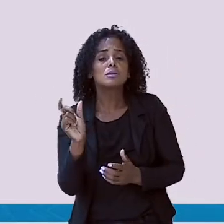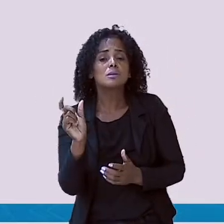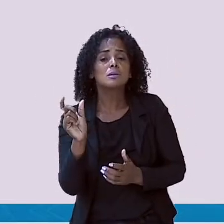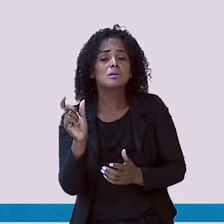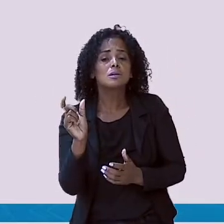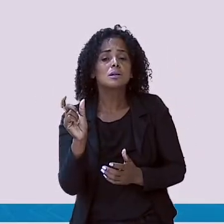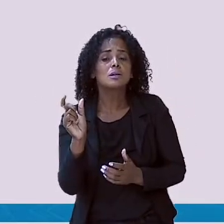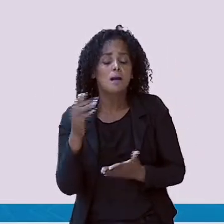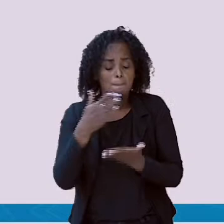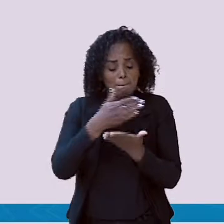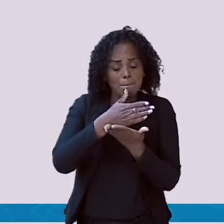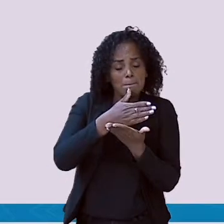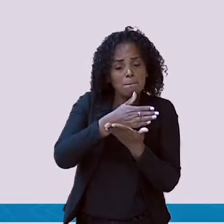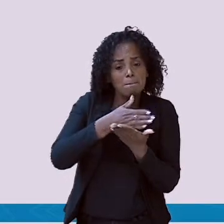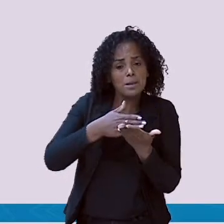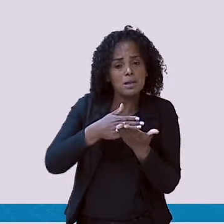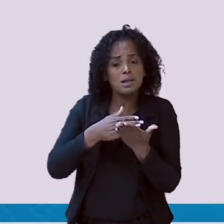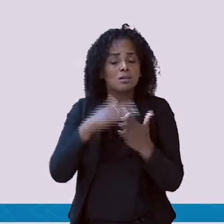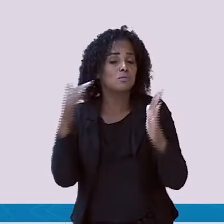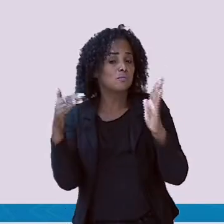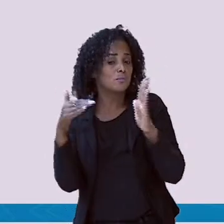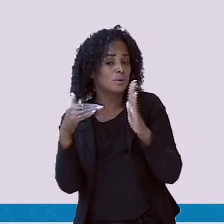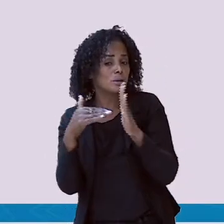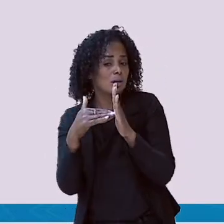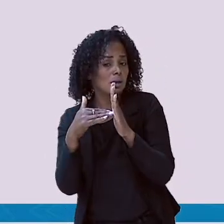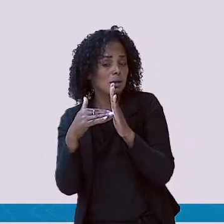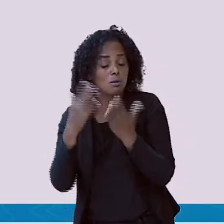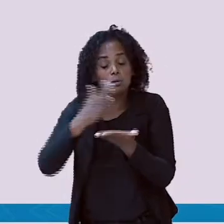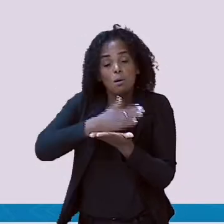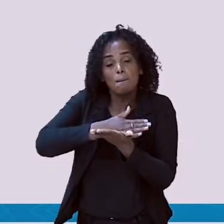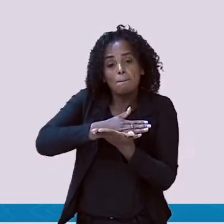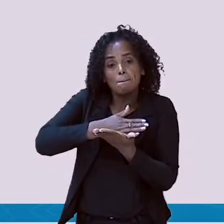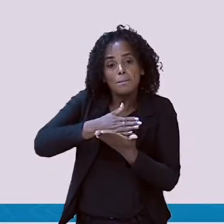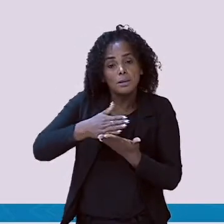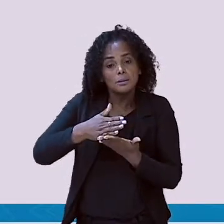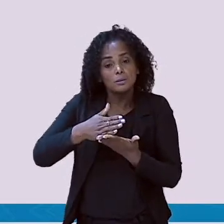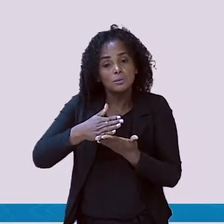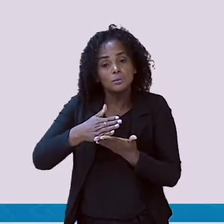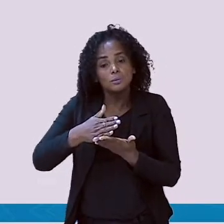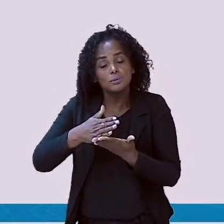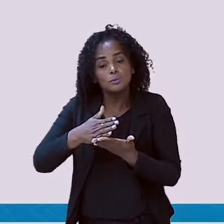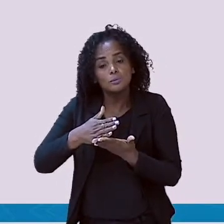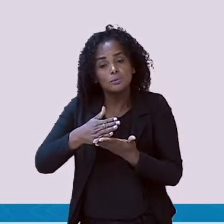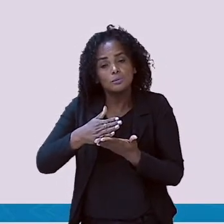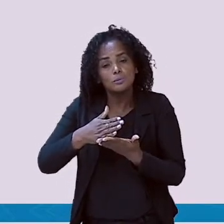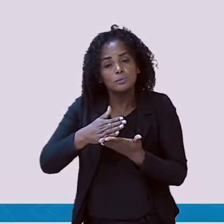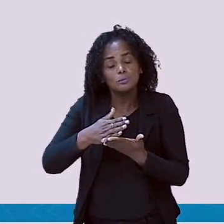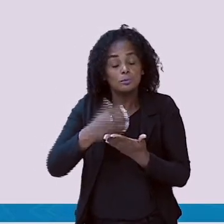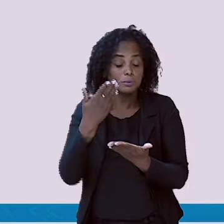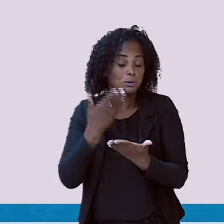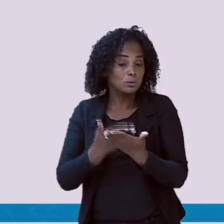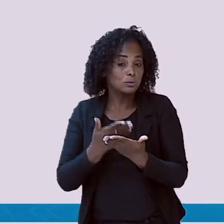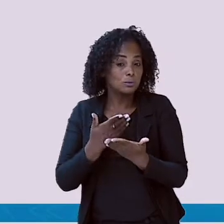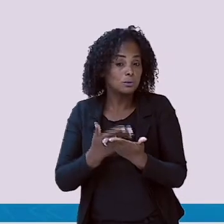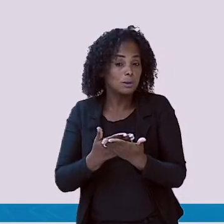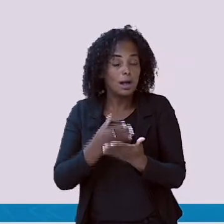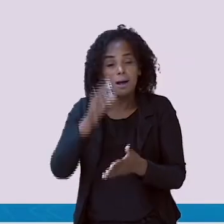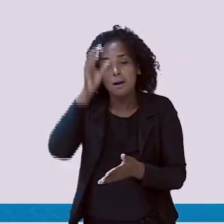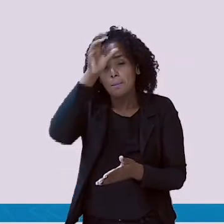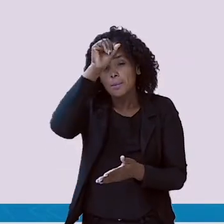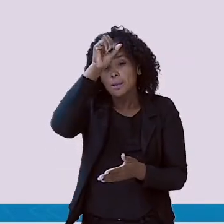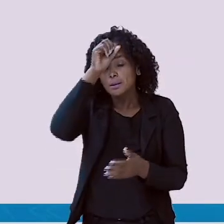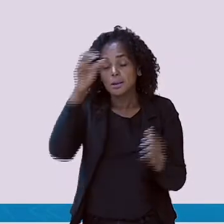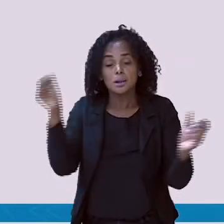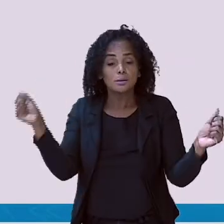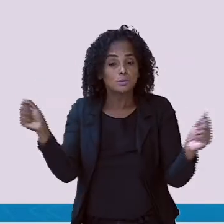está na última sílaba? Vamos juntos? Então, nós vamos separar as